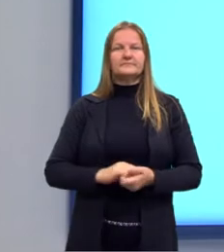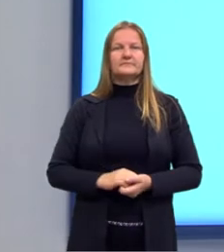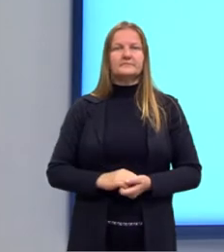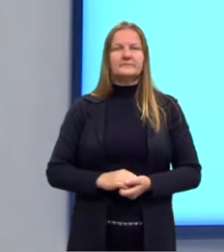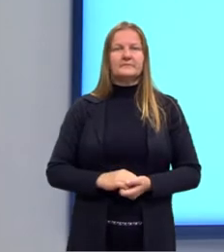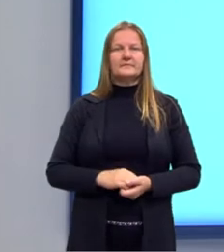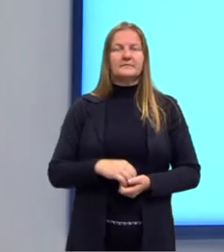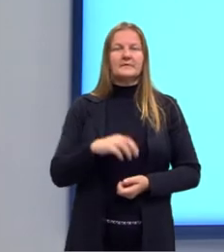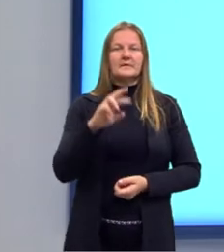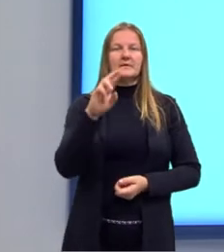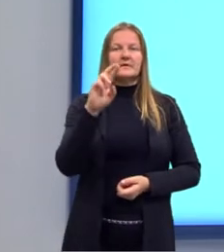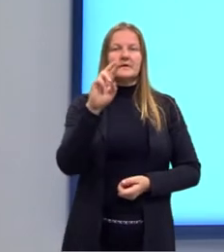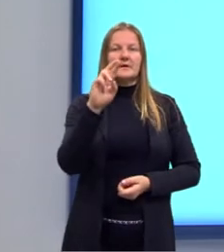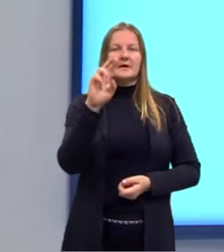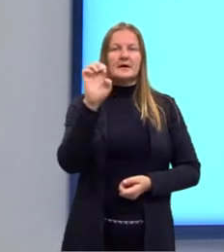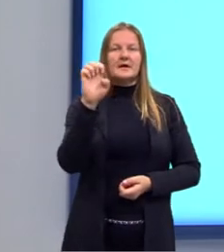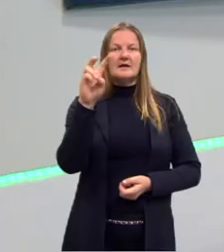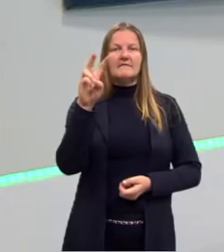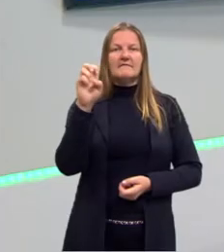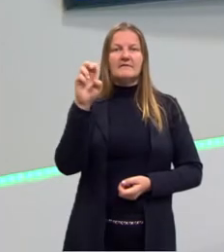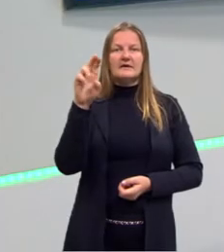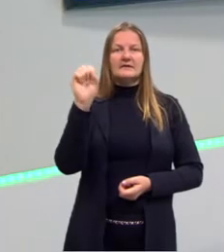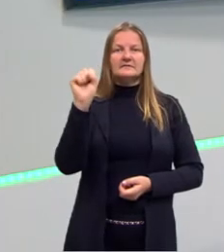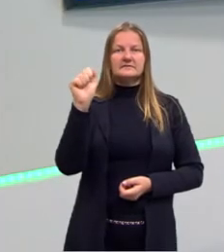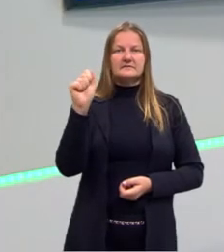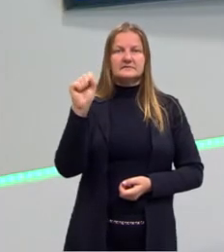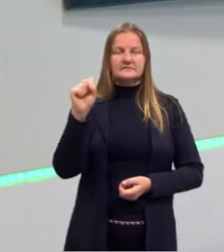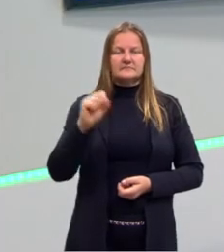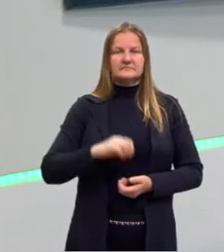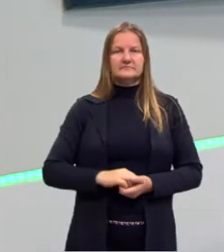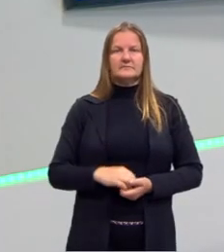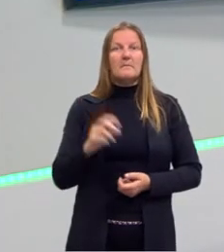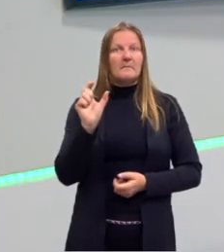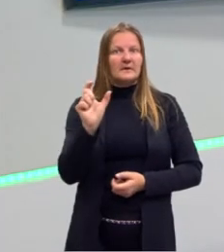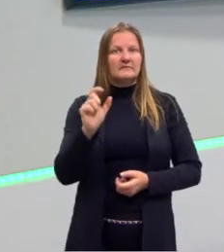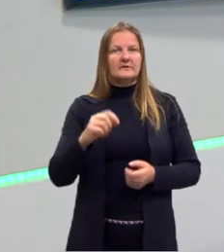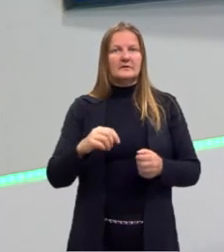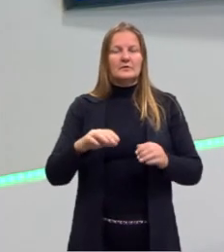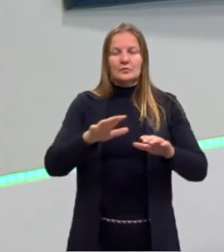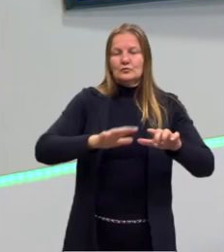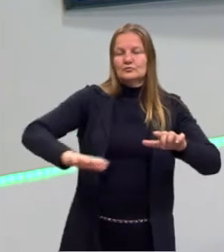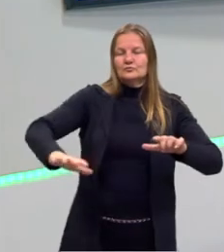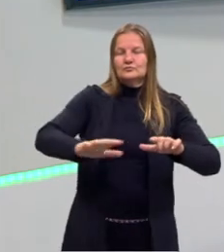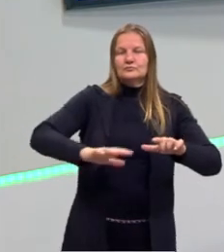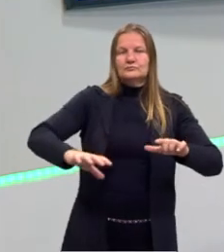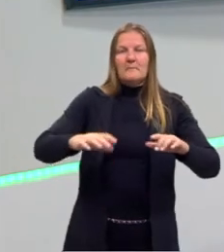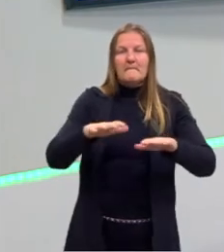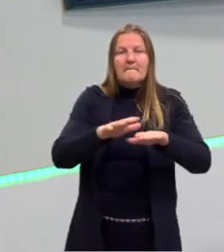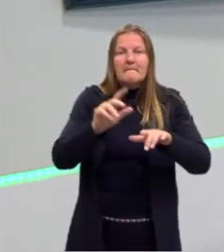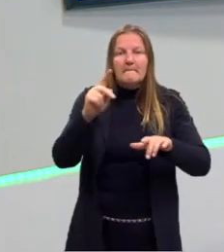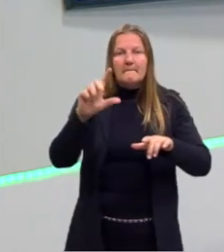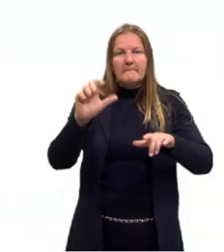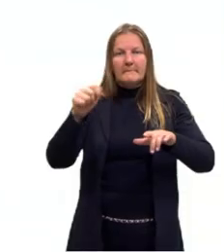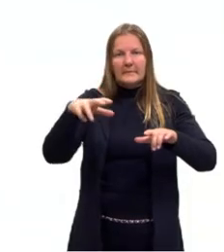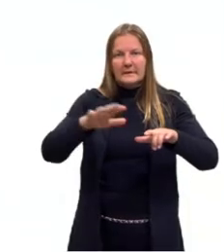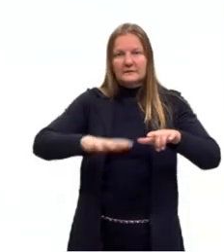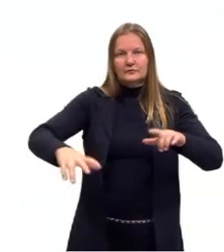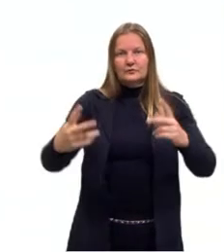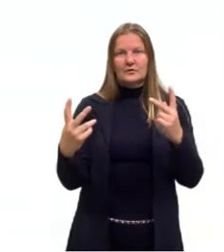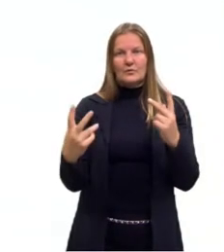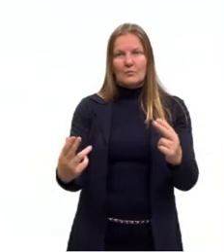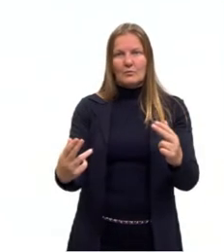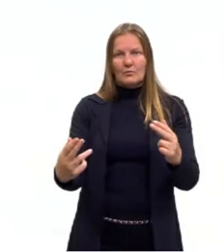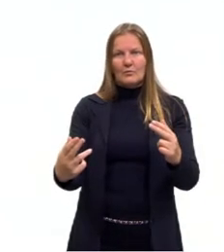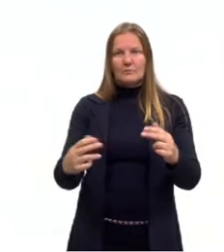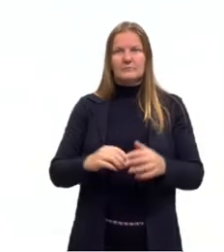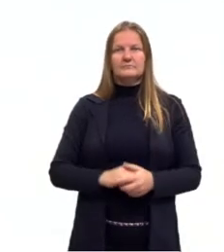de retas reversas. Então, coplanar continua sendo ali a classificação quando pertence